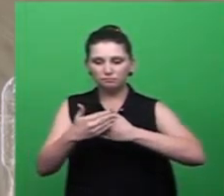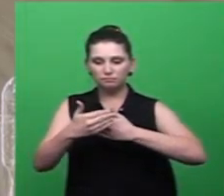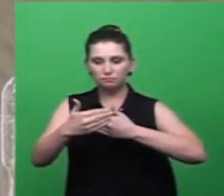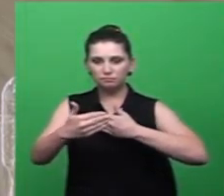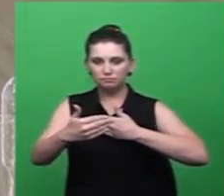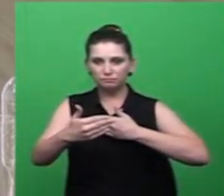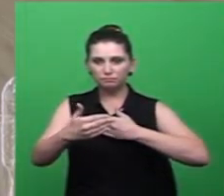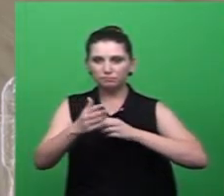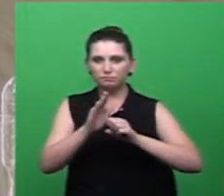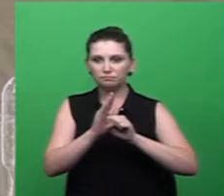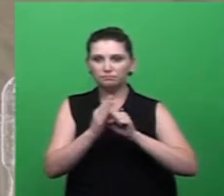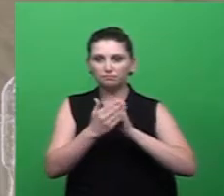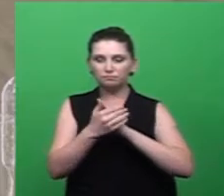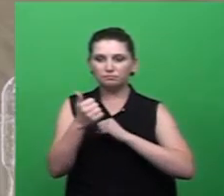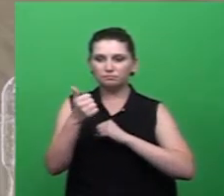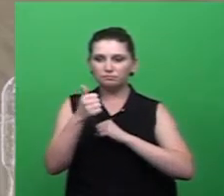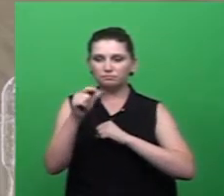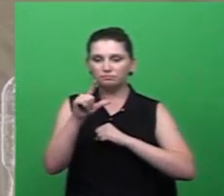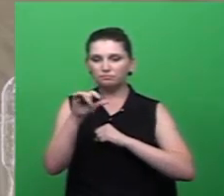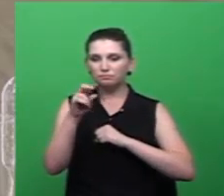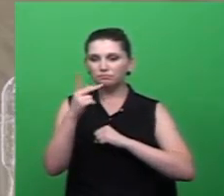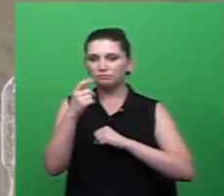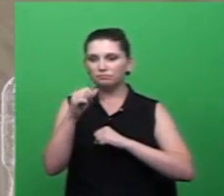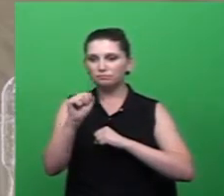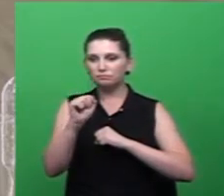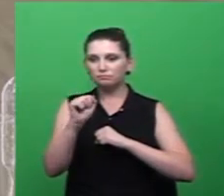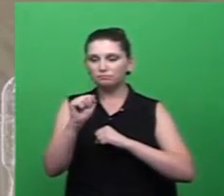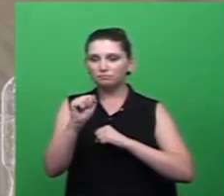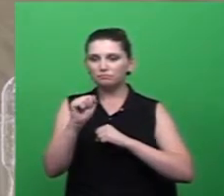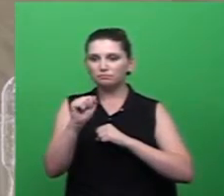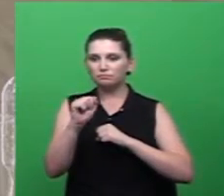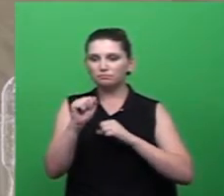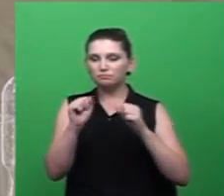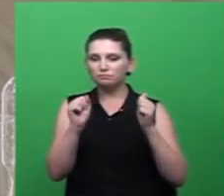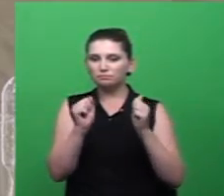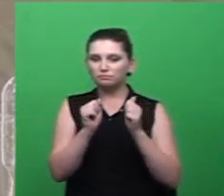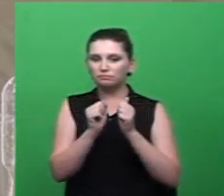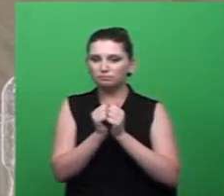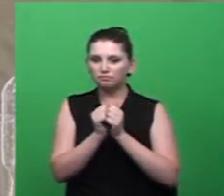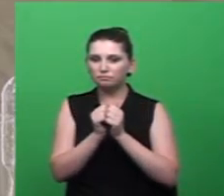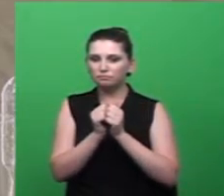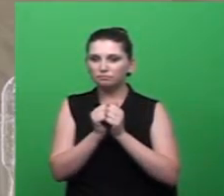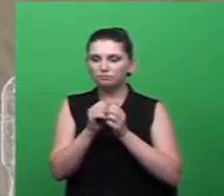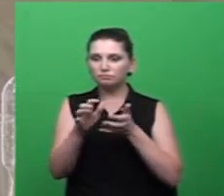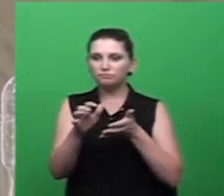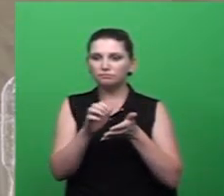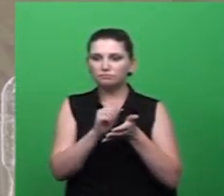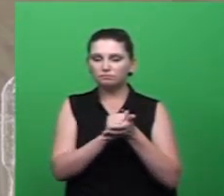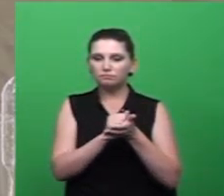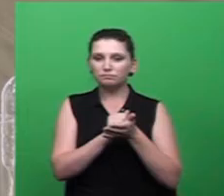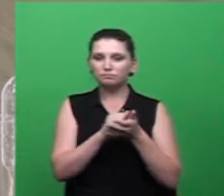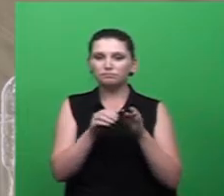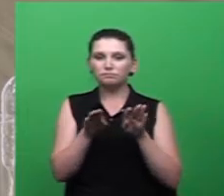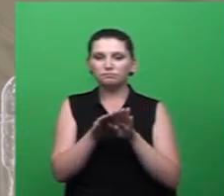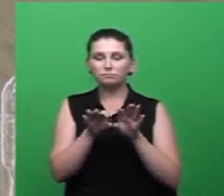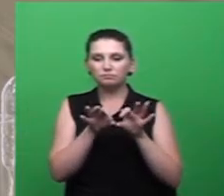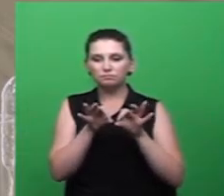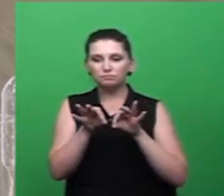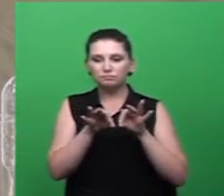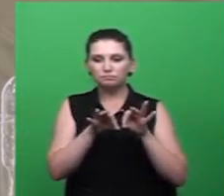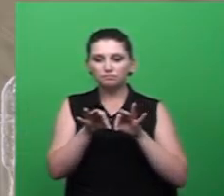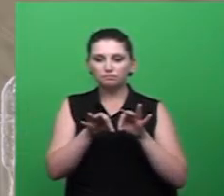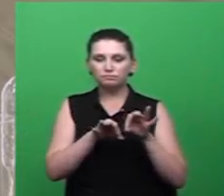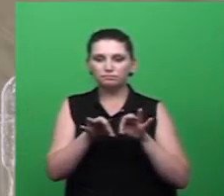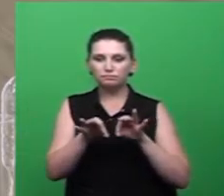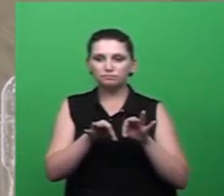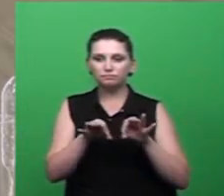localizada no bairro 1ª Linha, em consonância com o registro na divisão de planejamento físico e